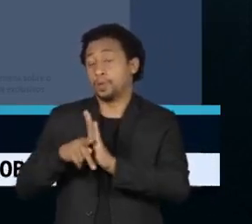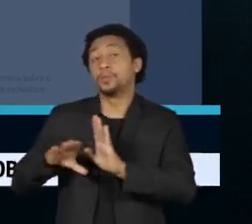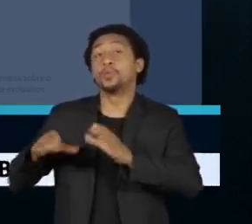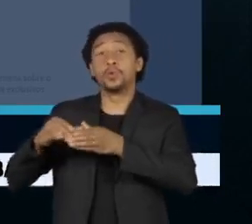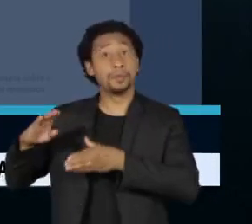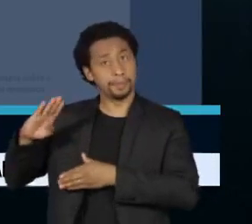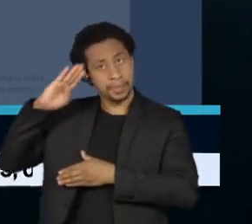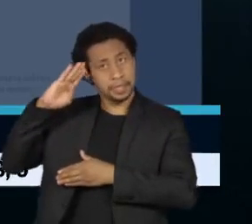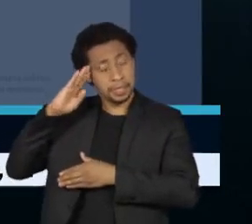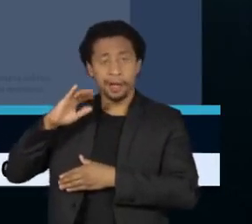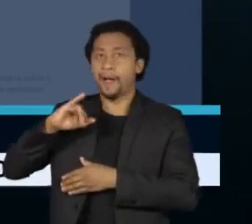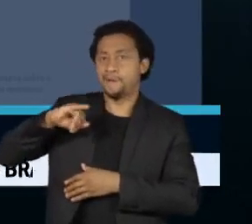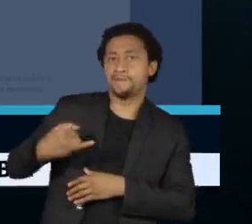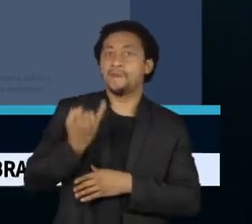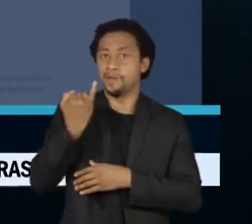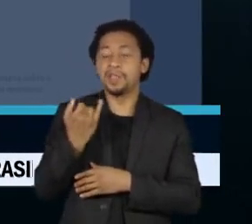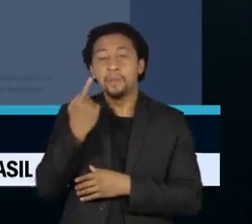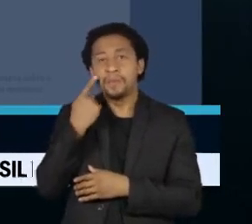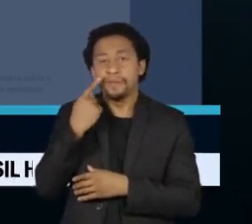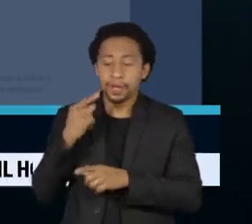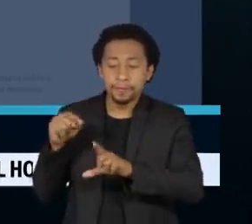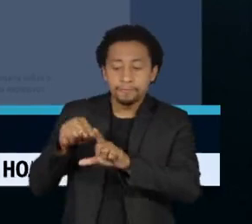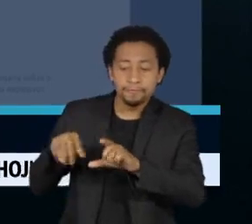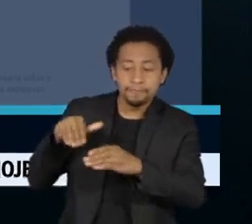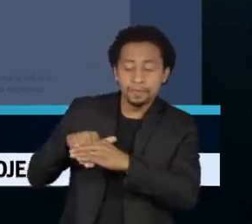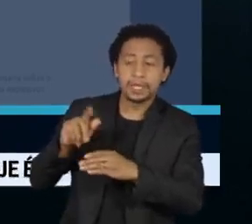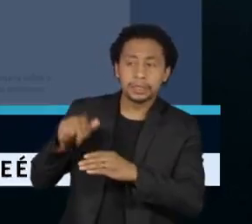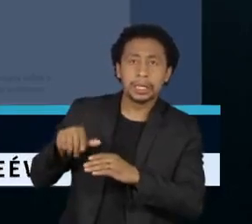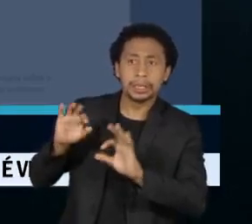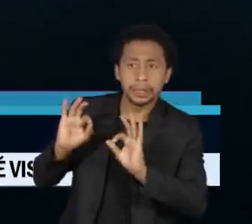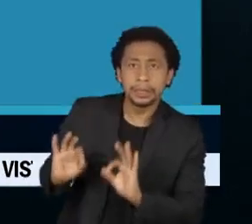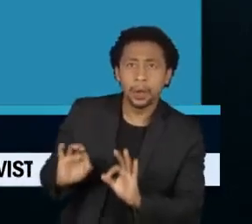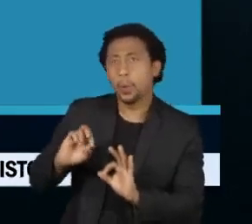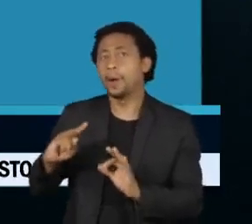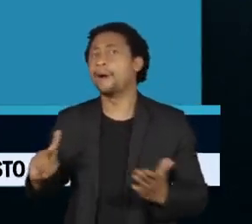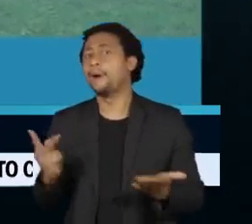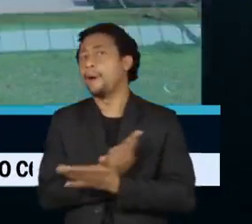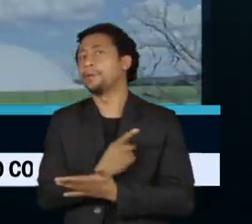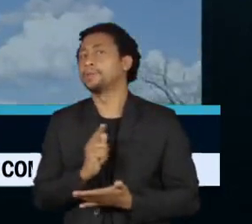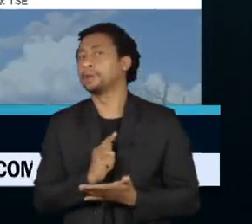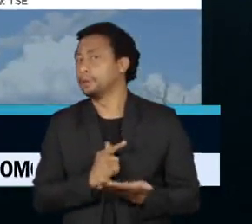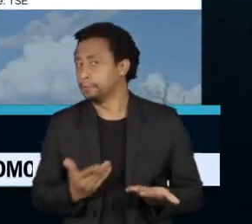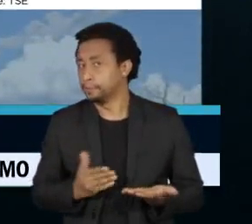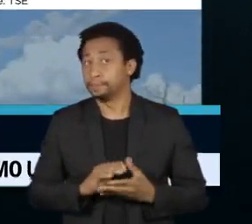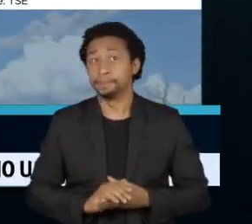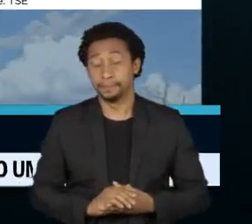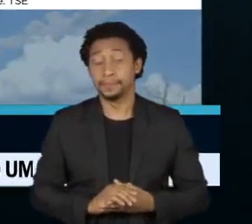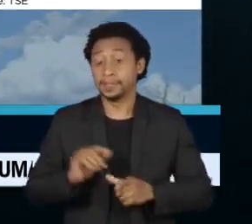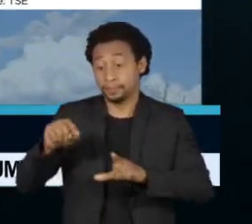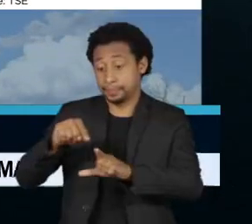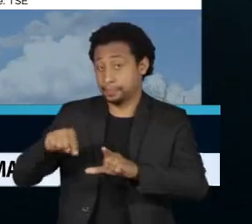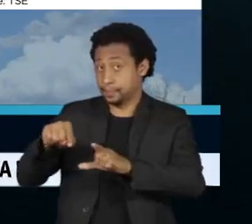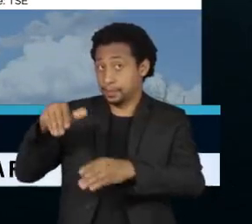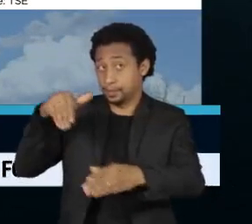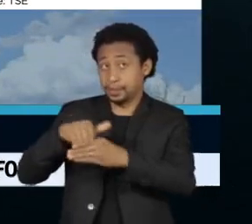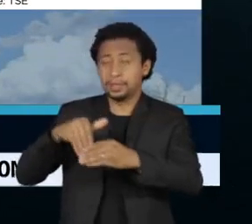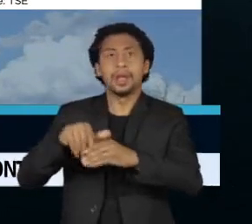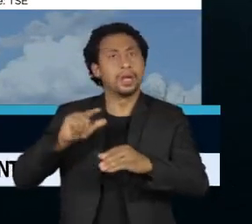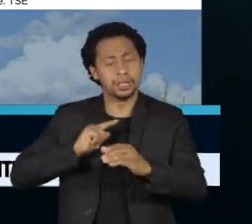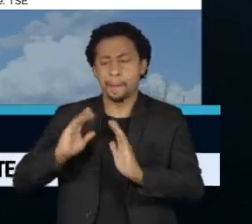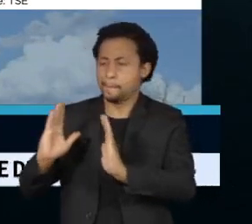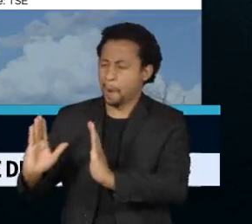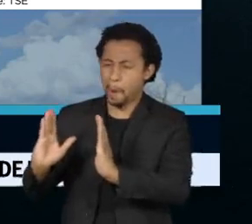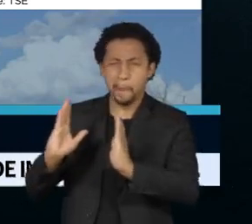oportunidade para identificar possíveis anomalias no processo de votação. O sistema eletrônico de votação passa por diversas